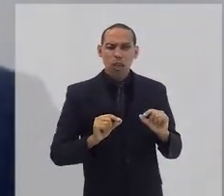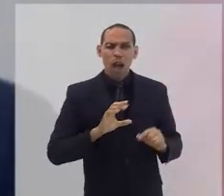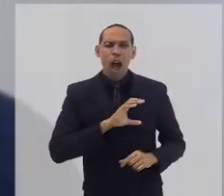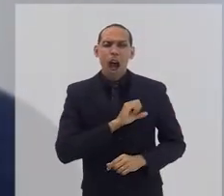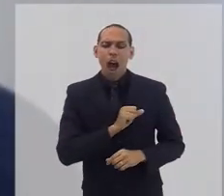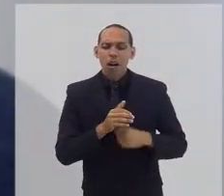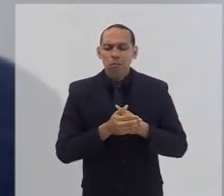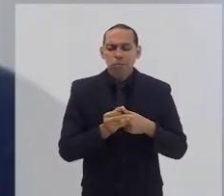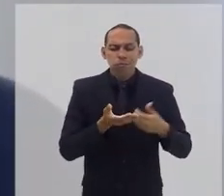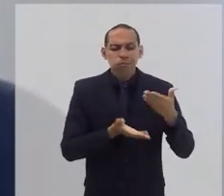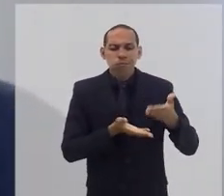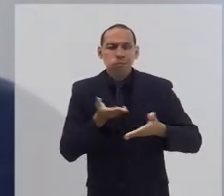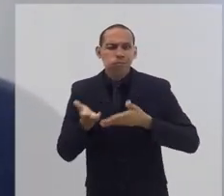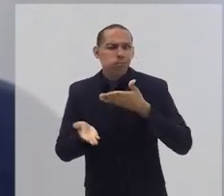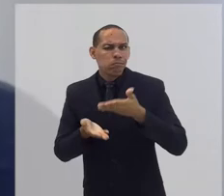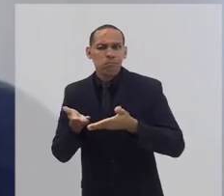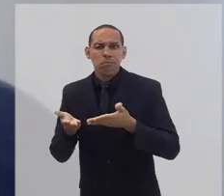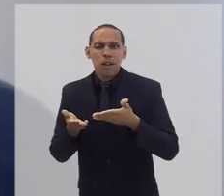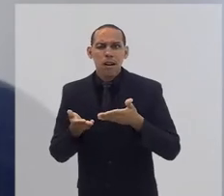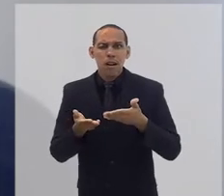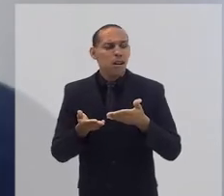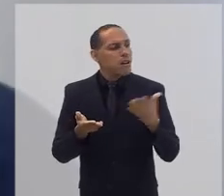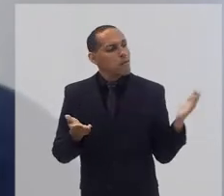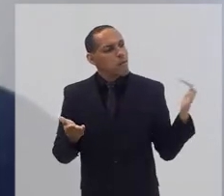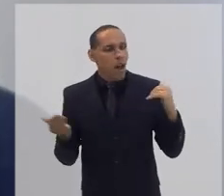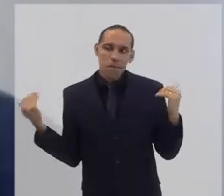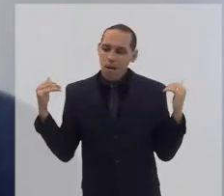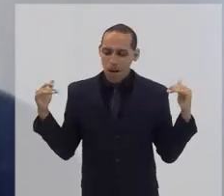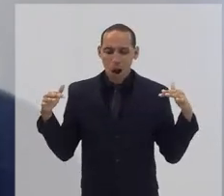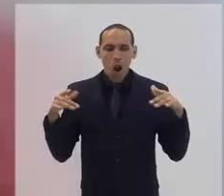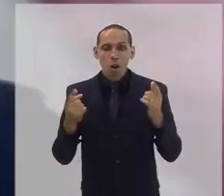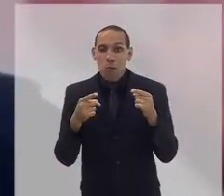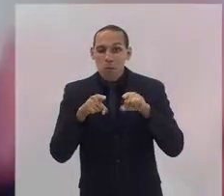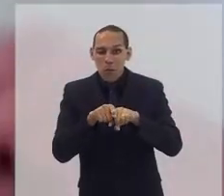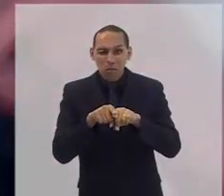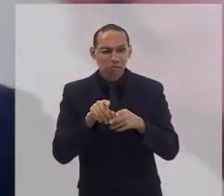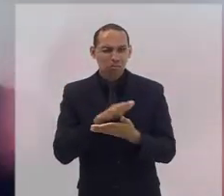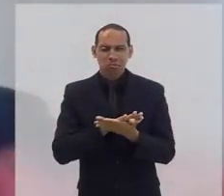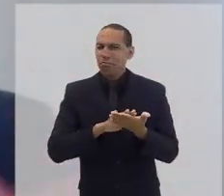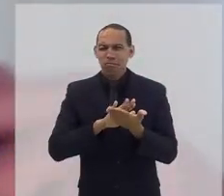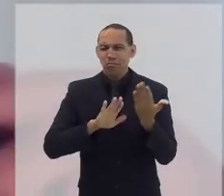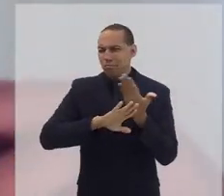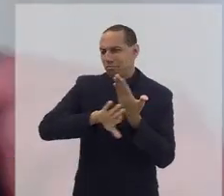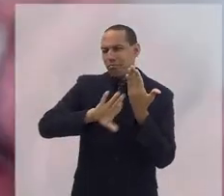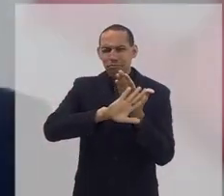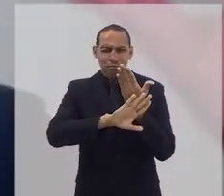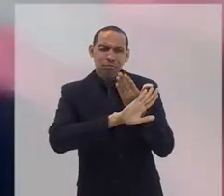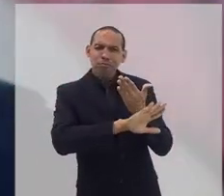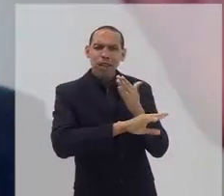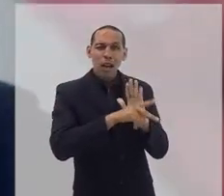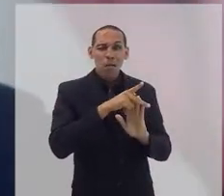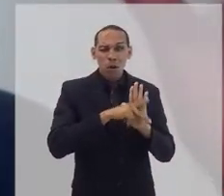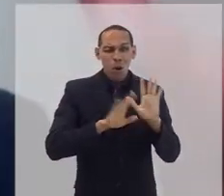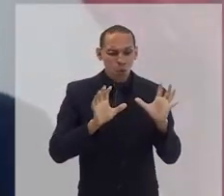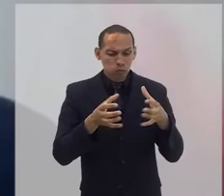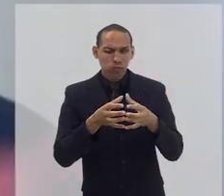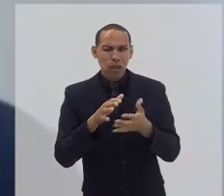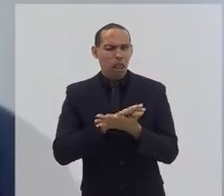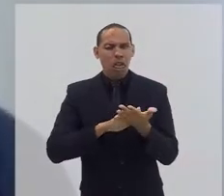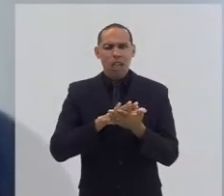projeto coletivo. Então, uma sociedade muito rápida de um